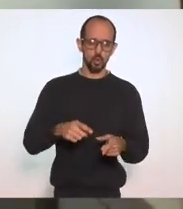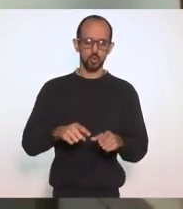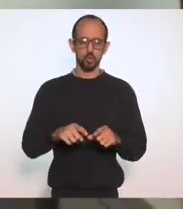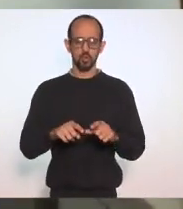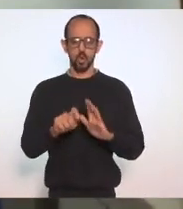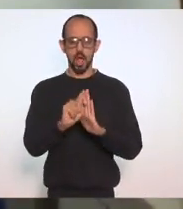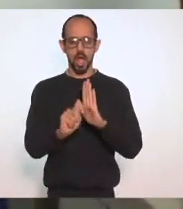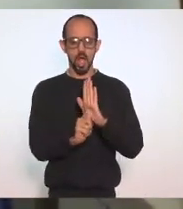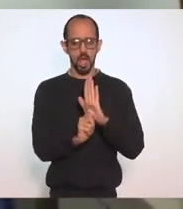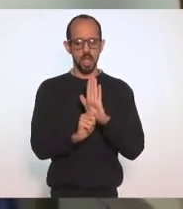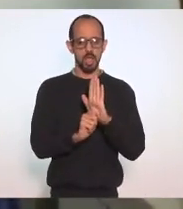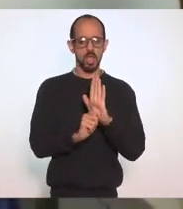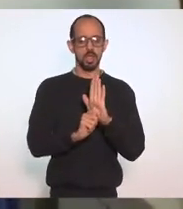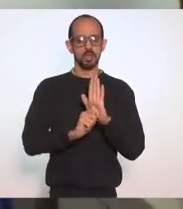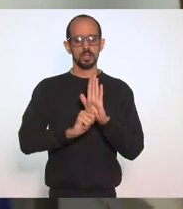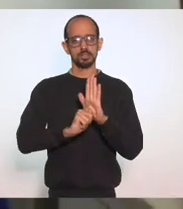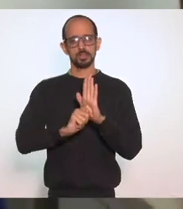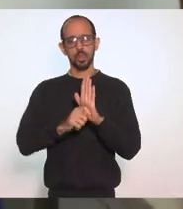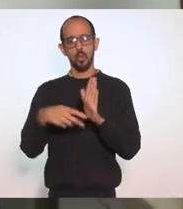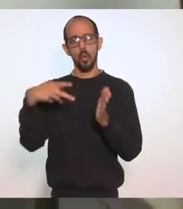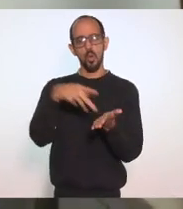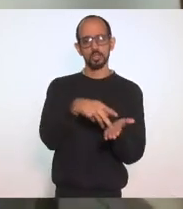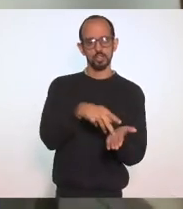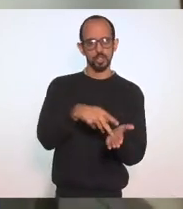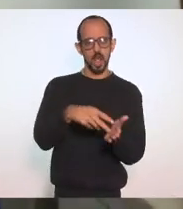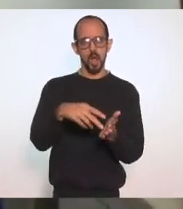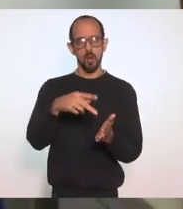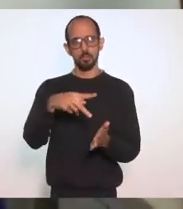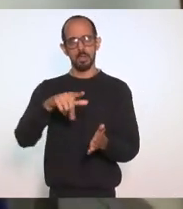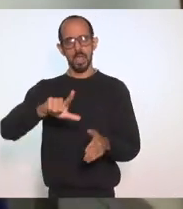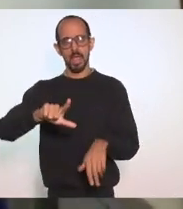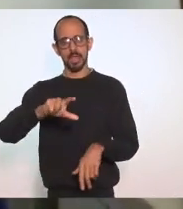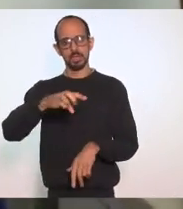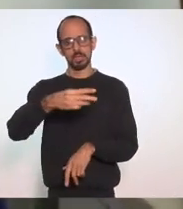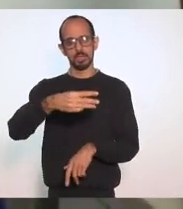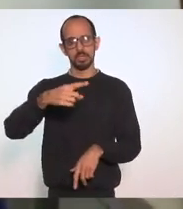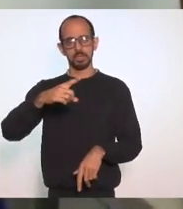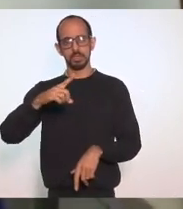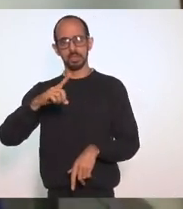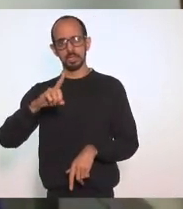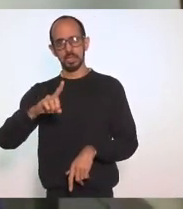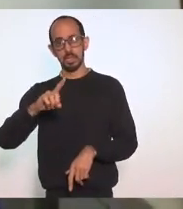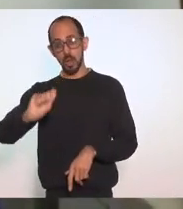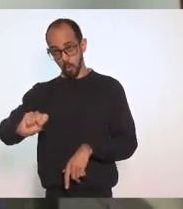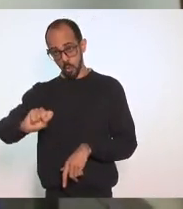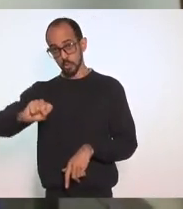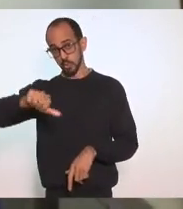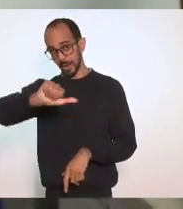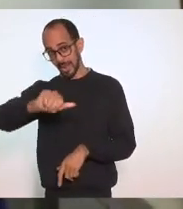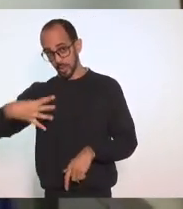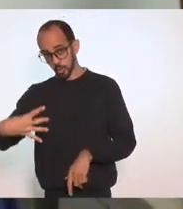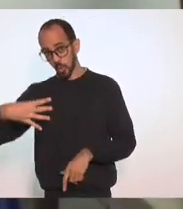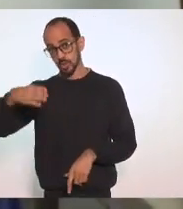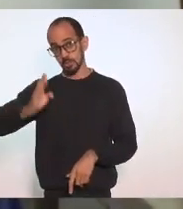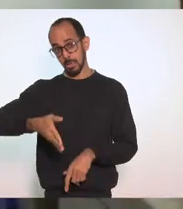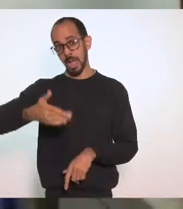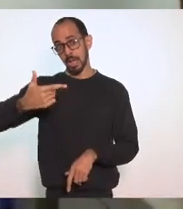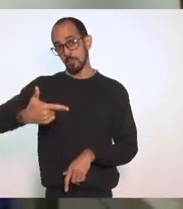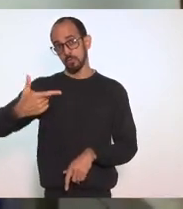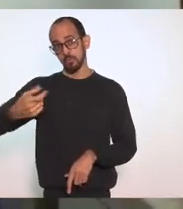redação Original O projeto De lei 3814 De 2021